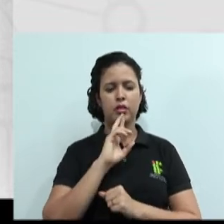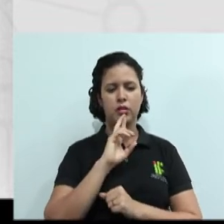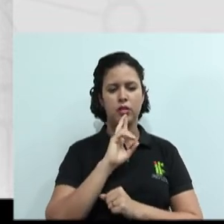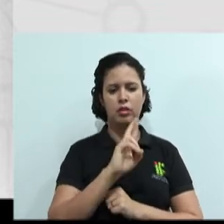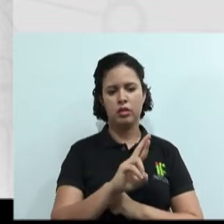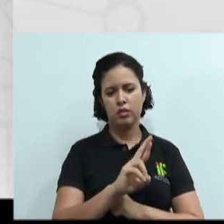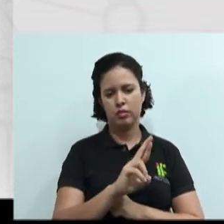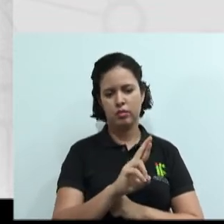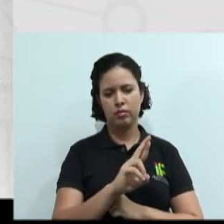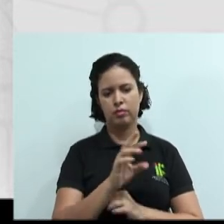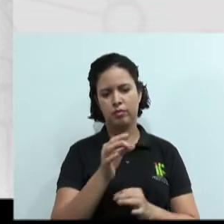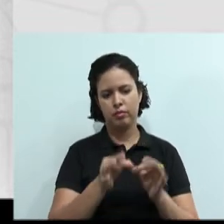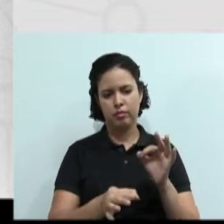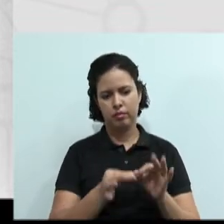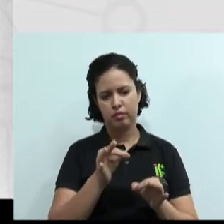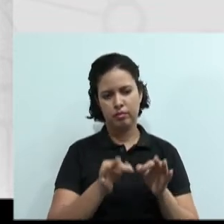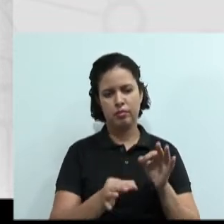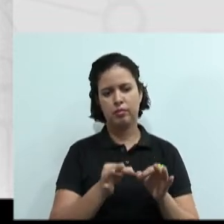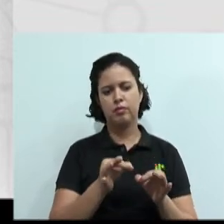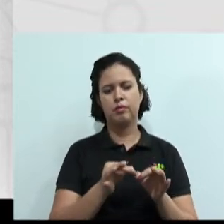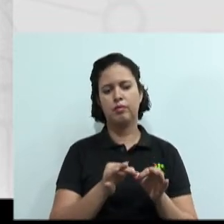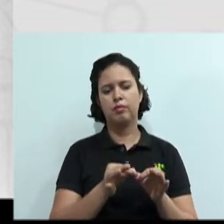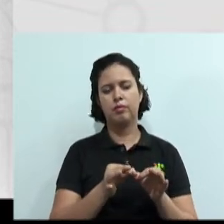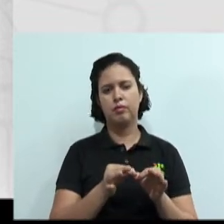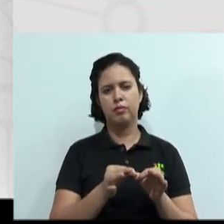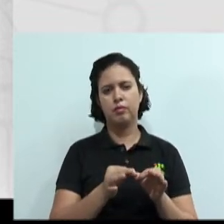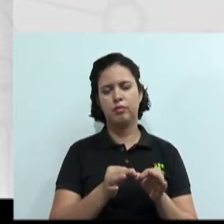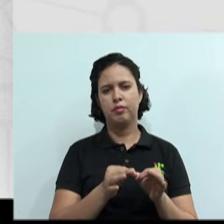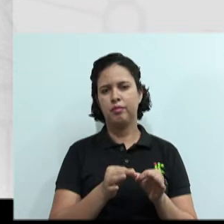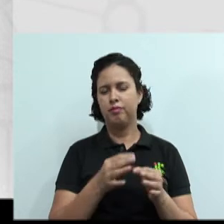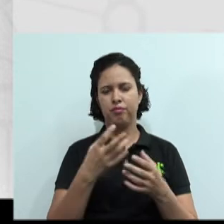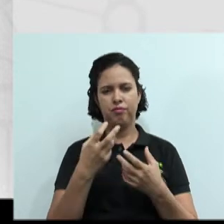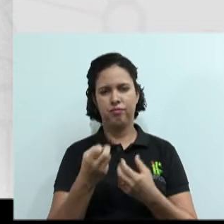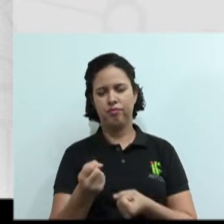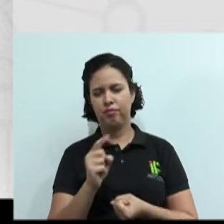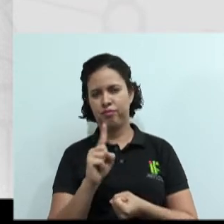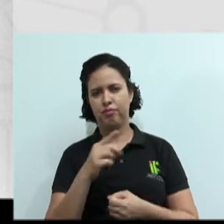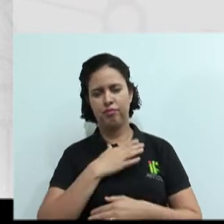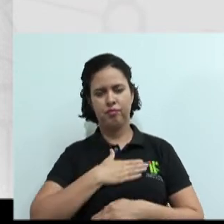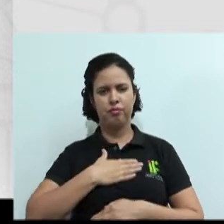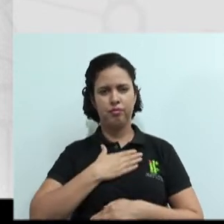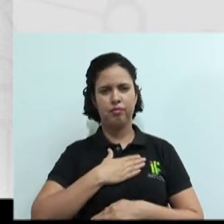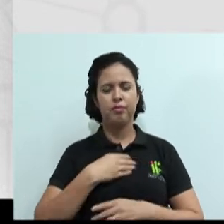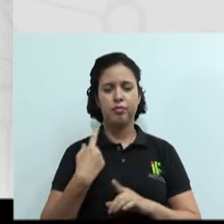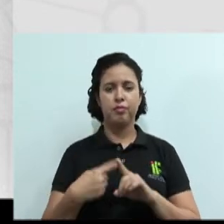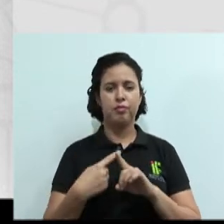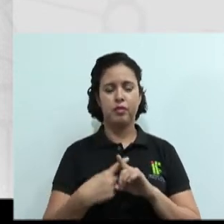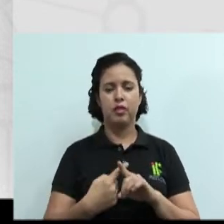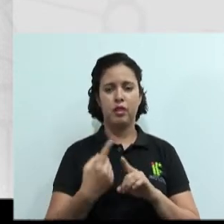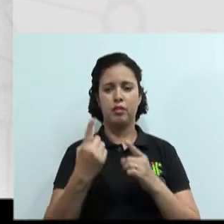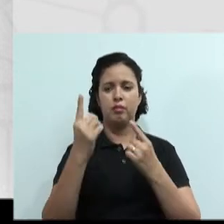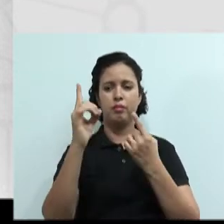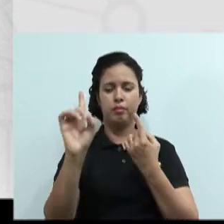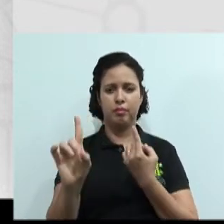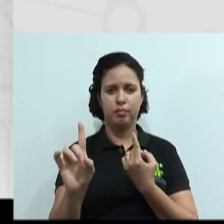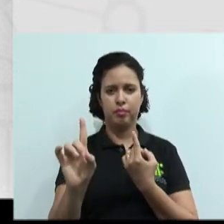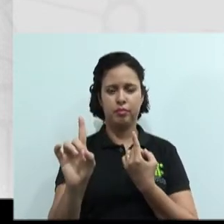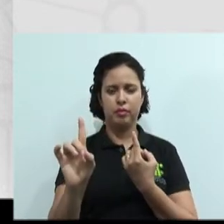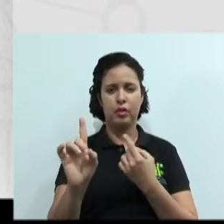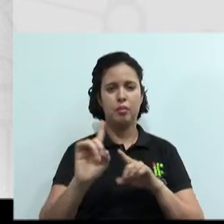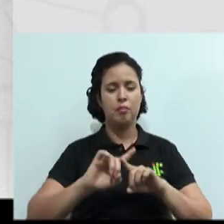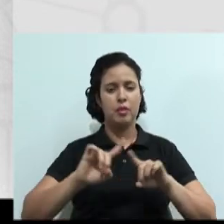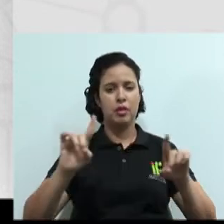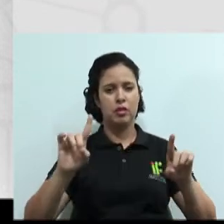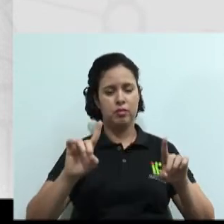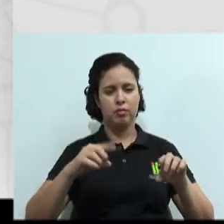judiciário? O seu resultado não satisfaz plenamente, porque as partes estão aqui envolvidas, mas quem decide aí